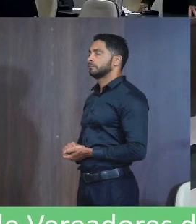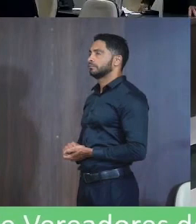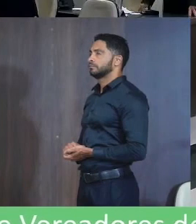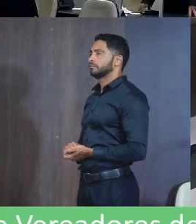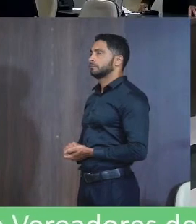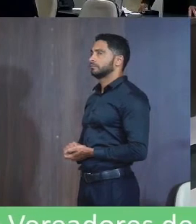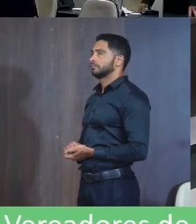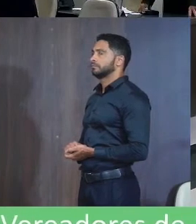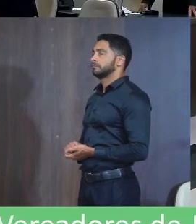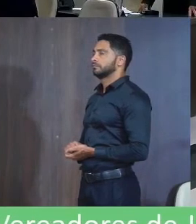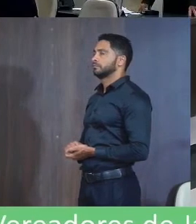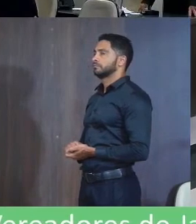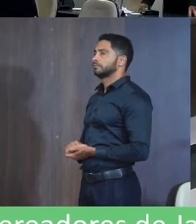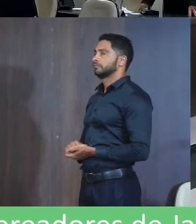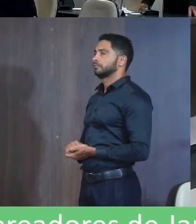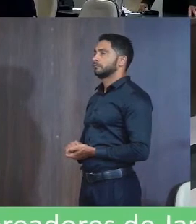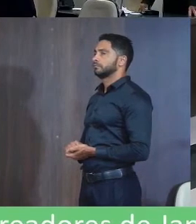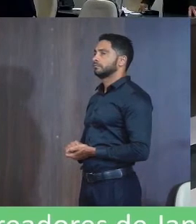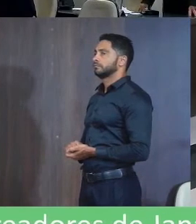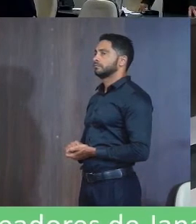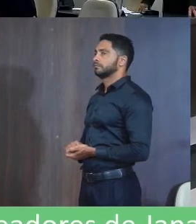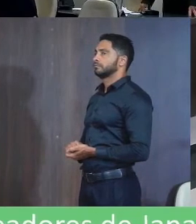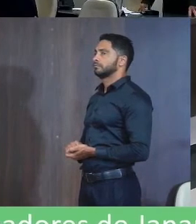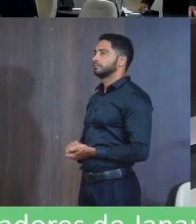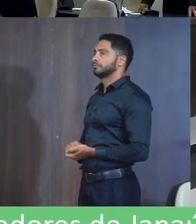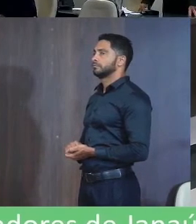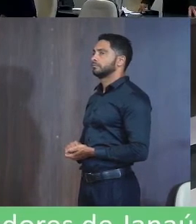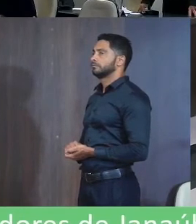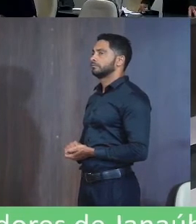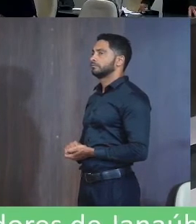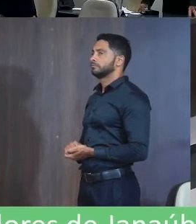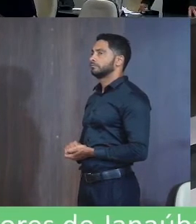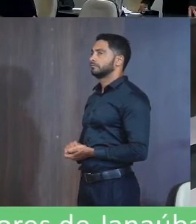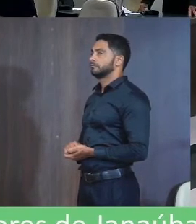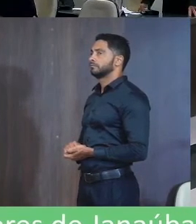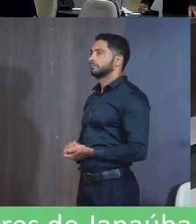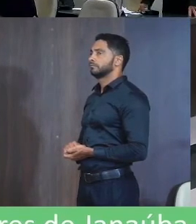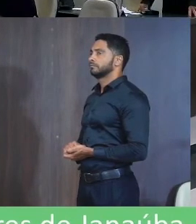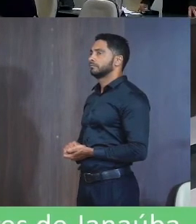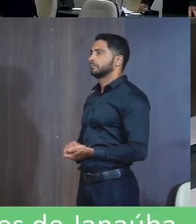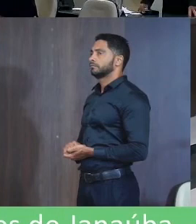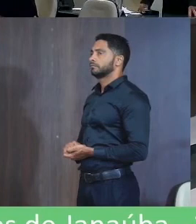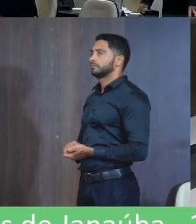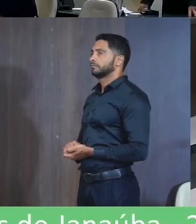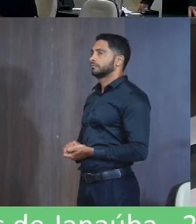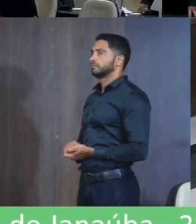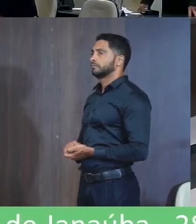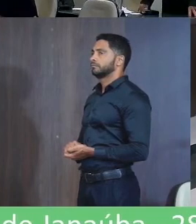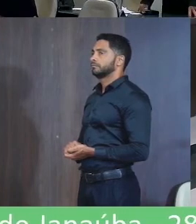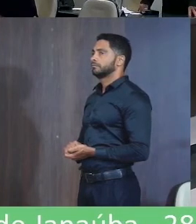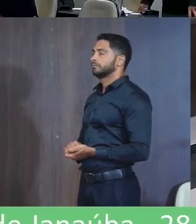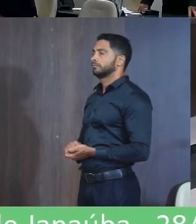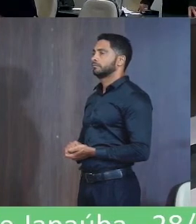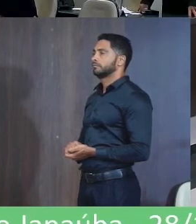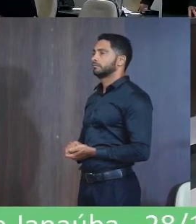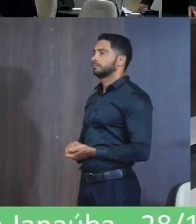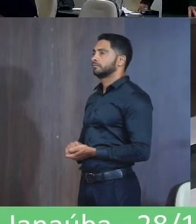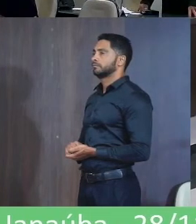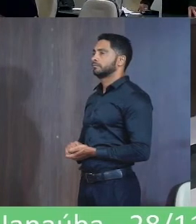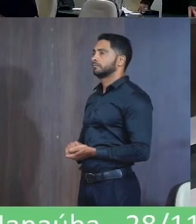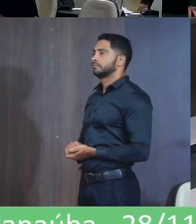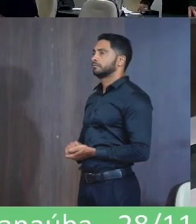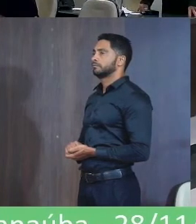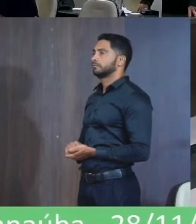Eu te enalteço Conduzi Conduzi Paz De ti Grande Celeiro Seja Sobrinho Teu Corvir Torrão